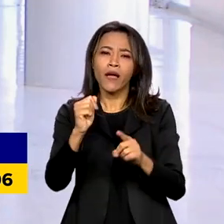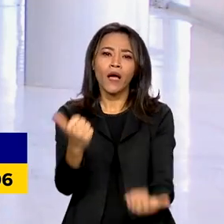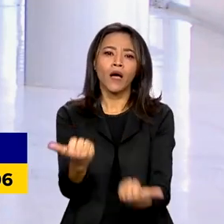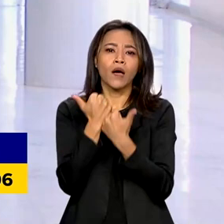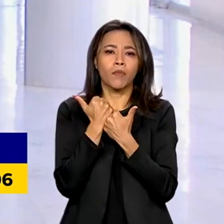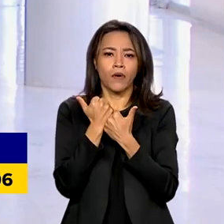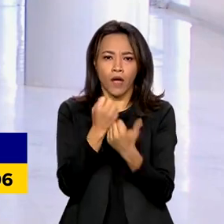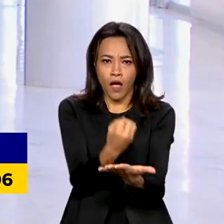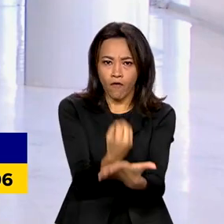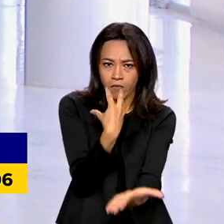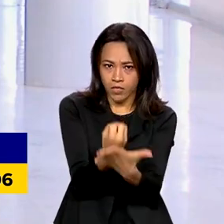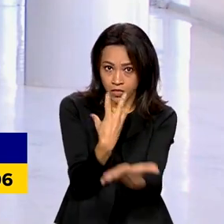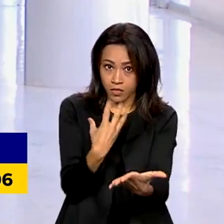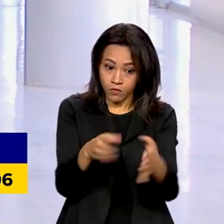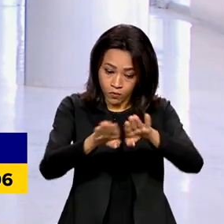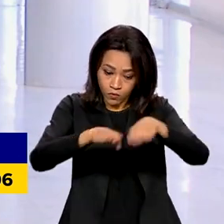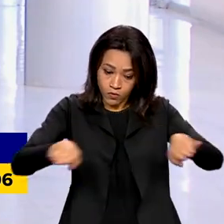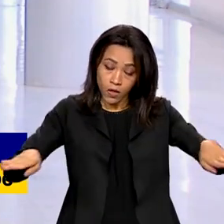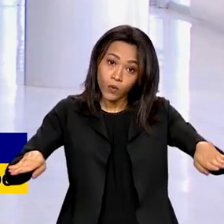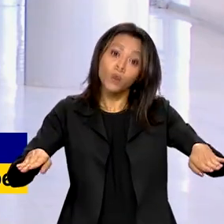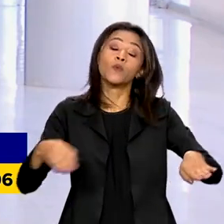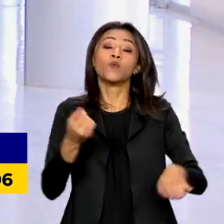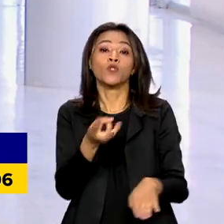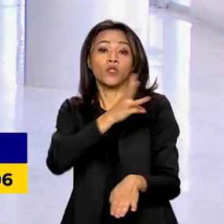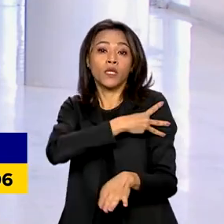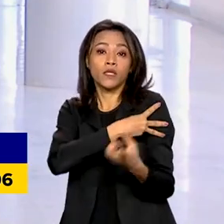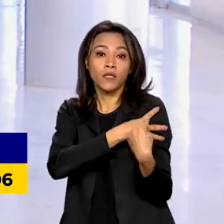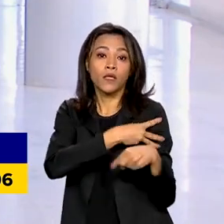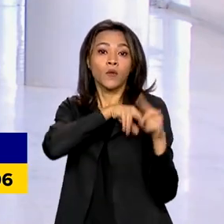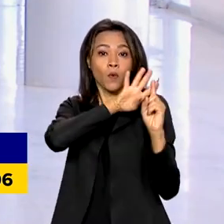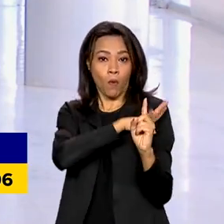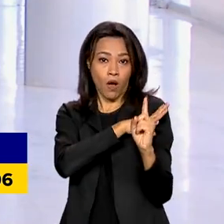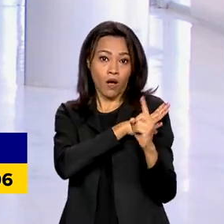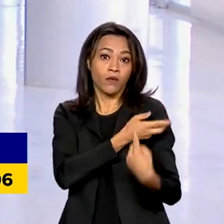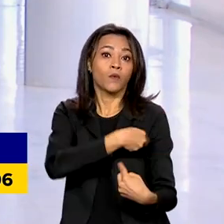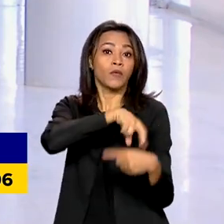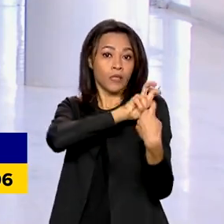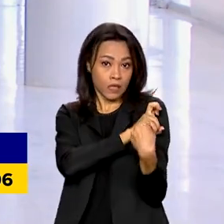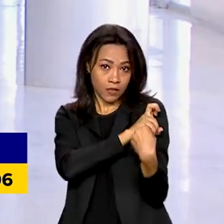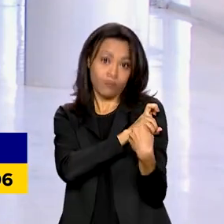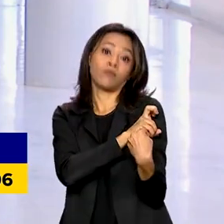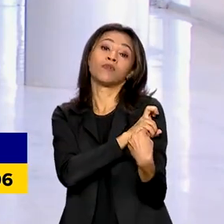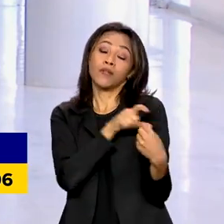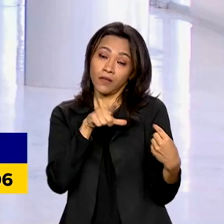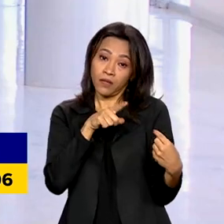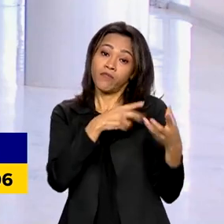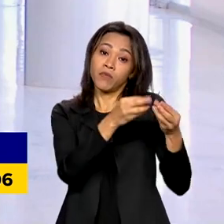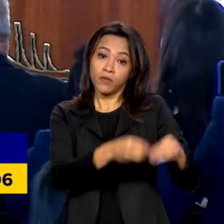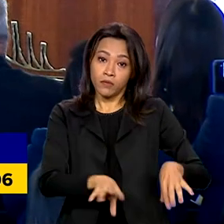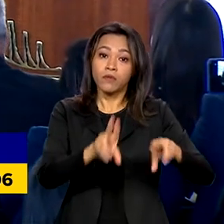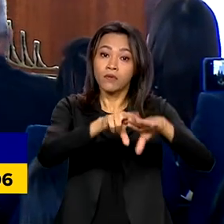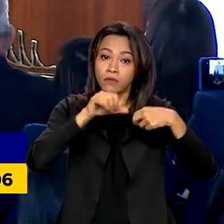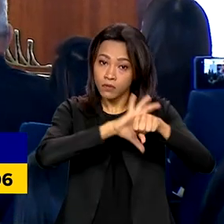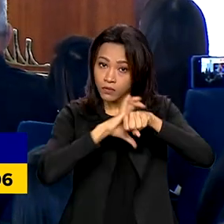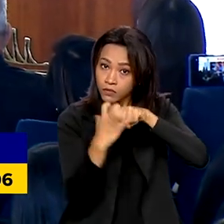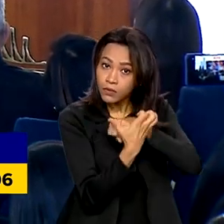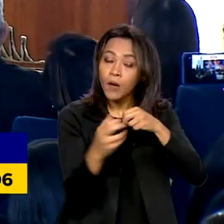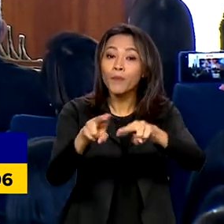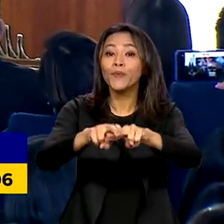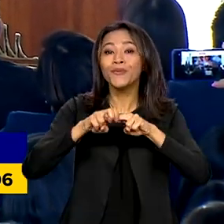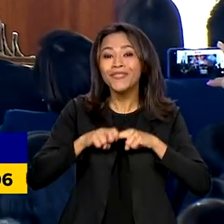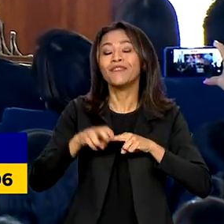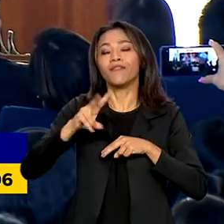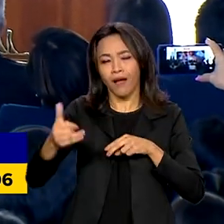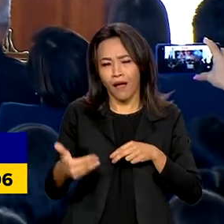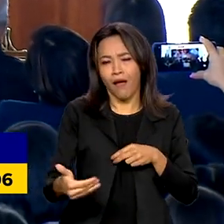a alfabetização dos alunos do terceiro, quarto e quinto anos afetados pela pandemia. Para isso, serão